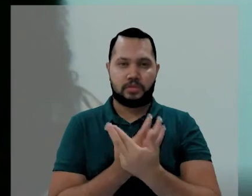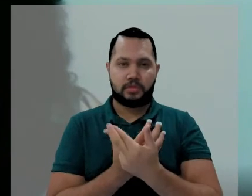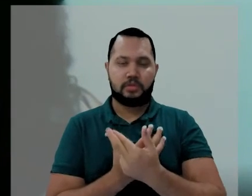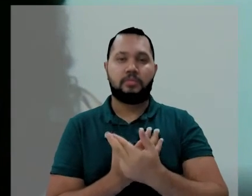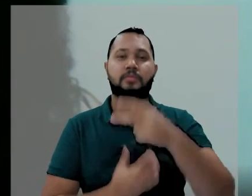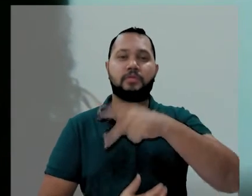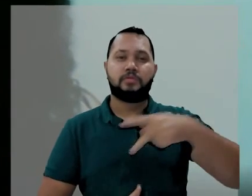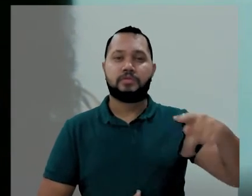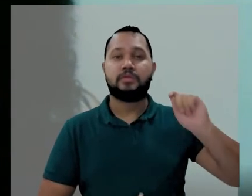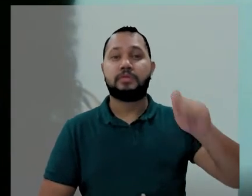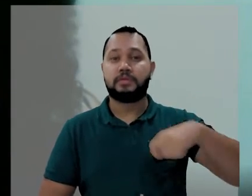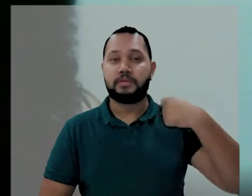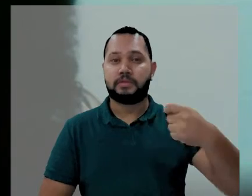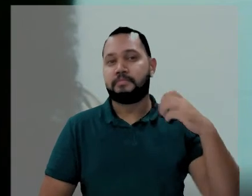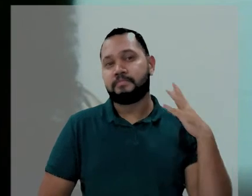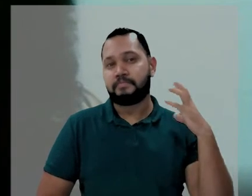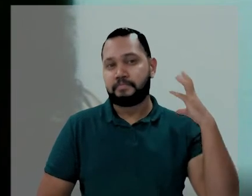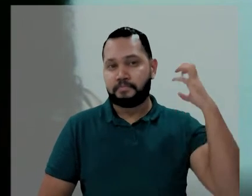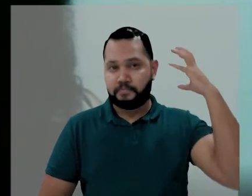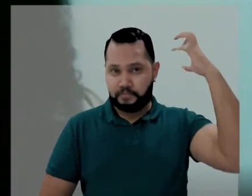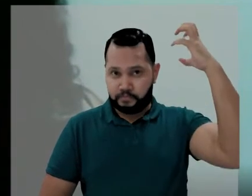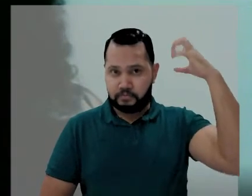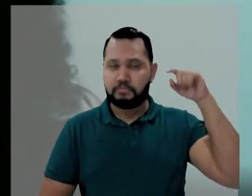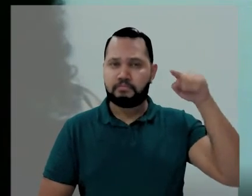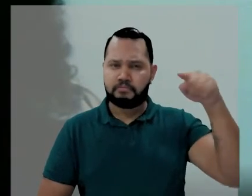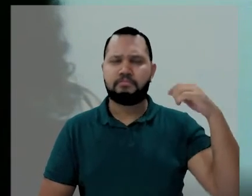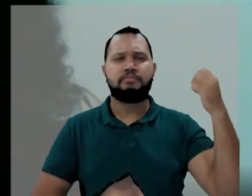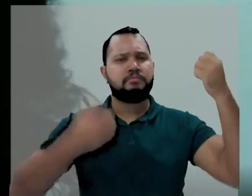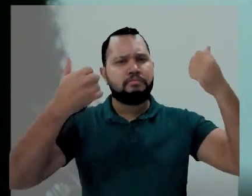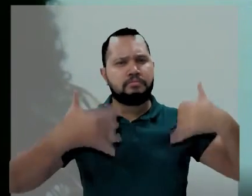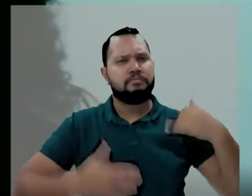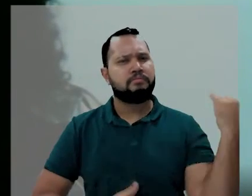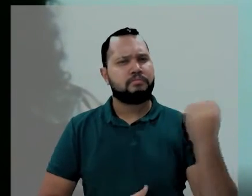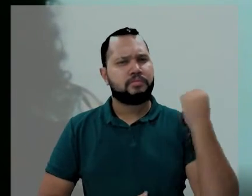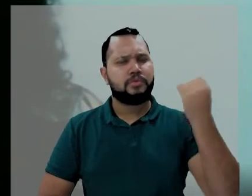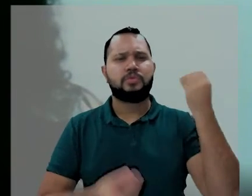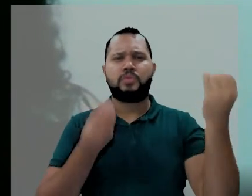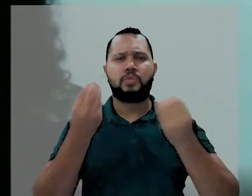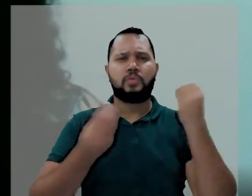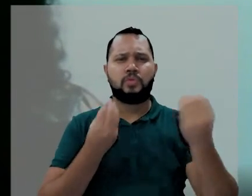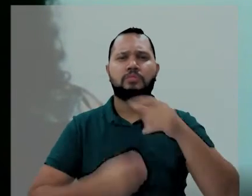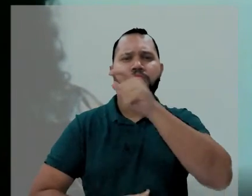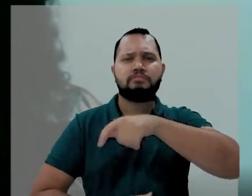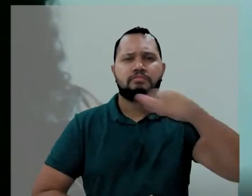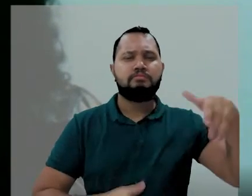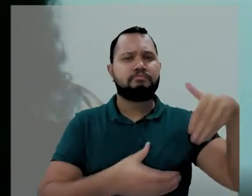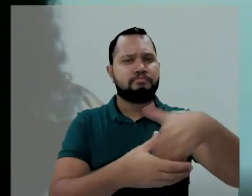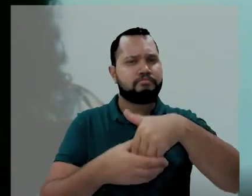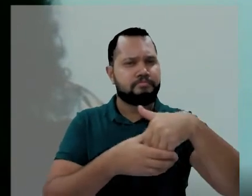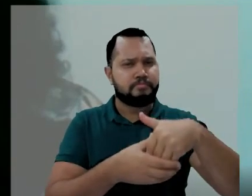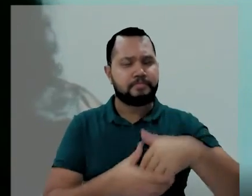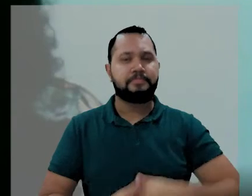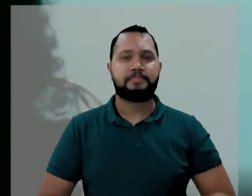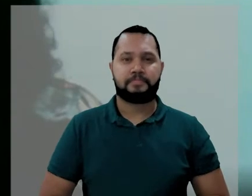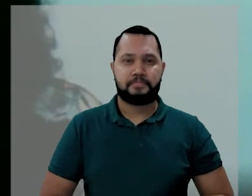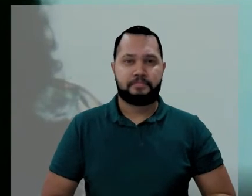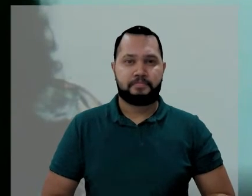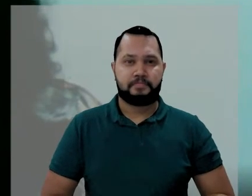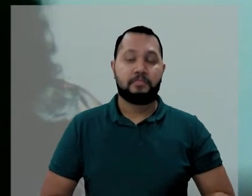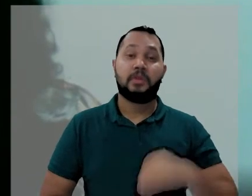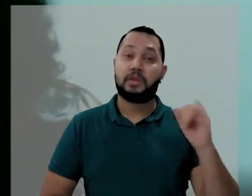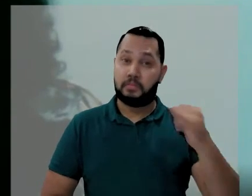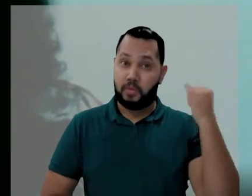A presidenta da comissão, professora Iolete Ribeiro, reforça a importância da participação da comunidade